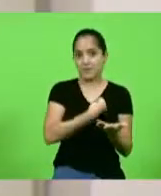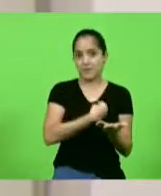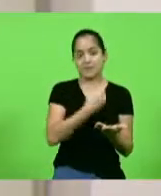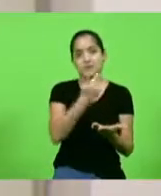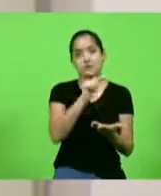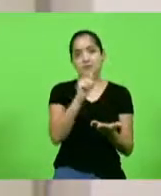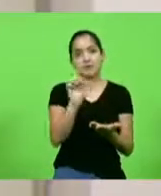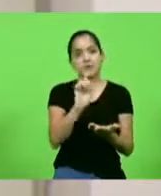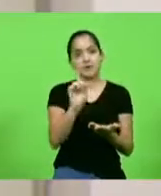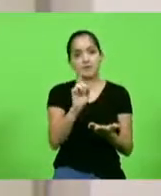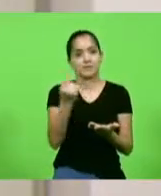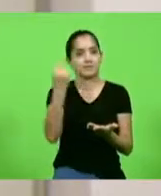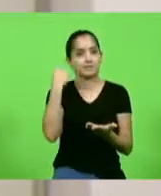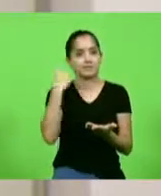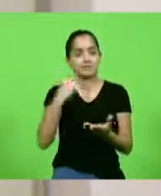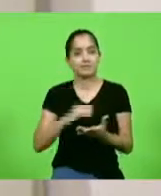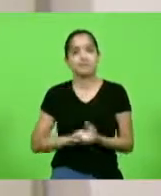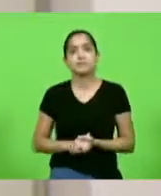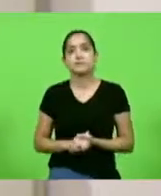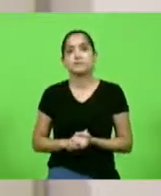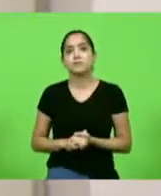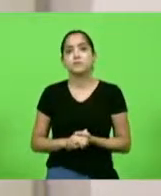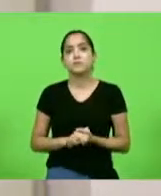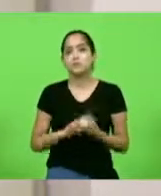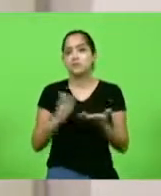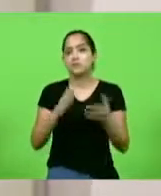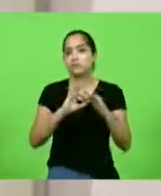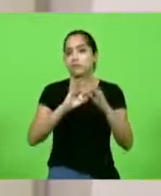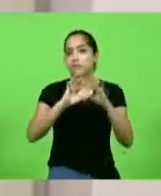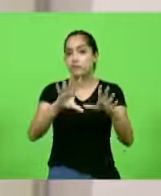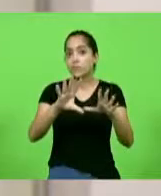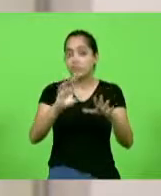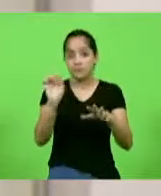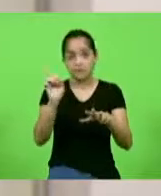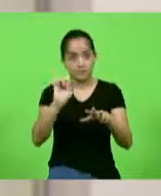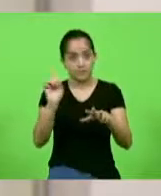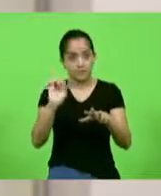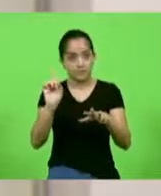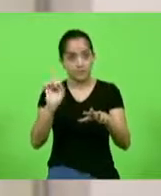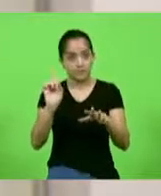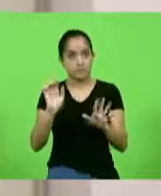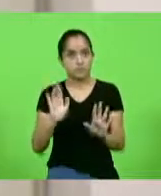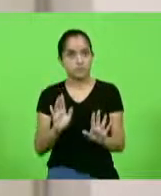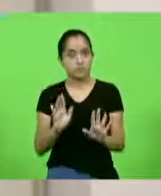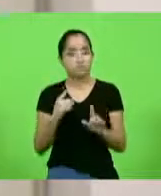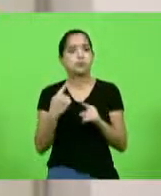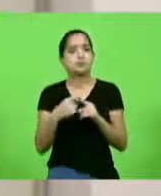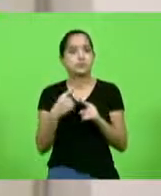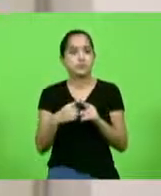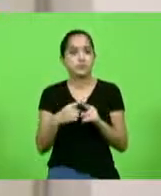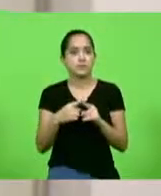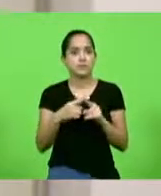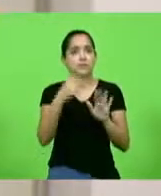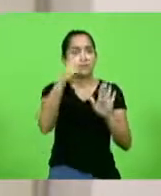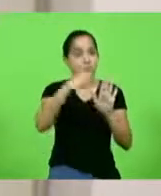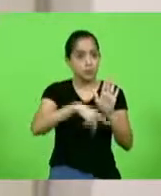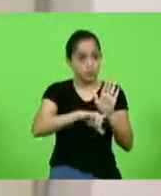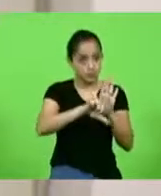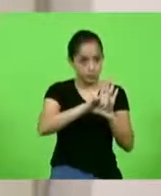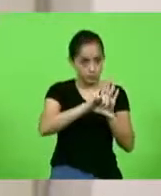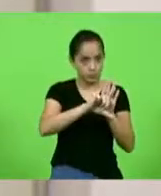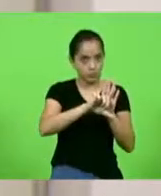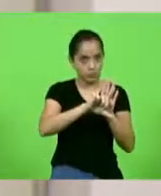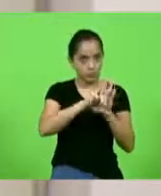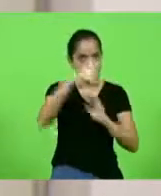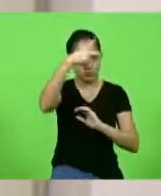E não foi liberado porque o projeto do